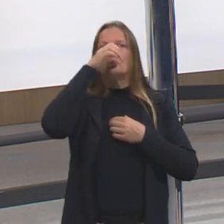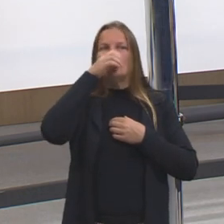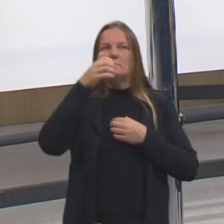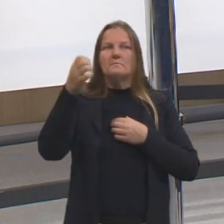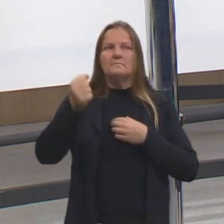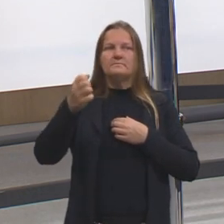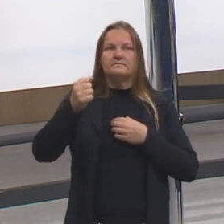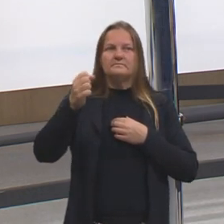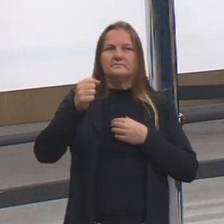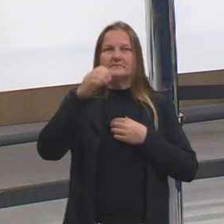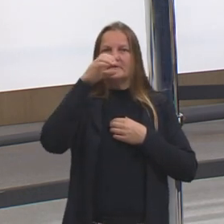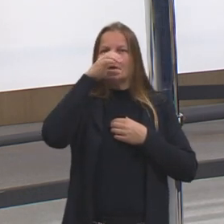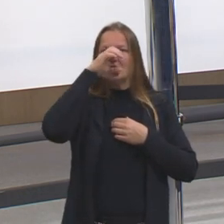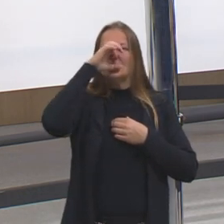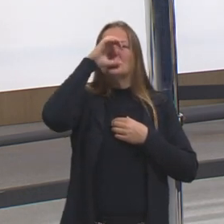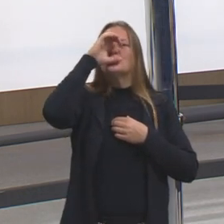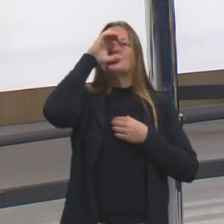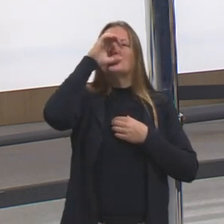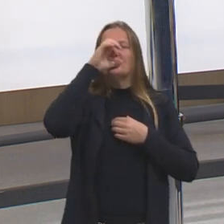Vou aproveitar.